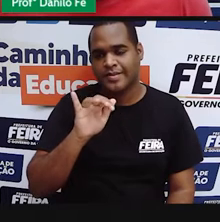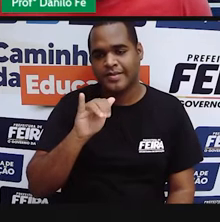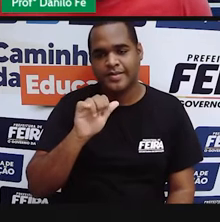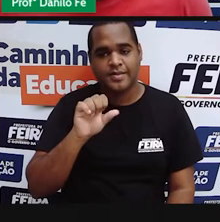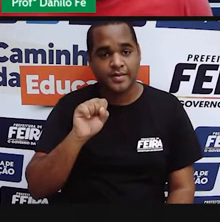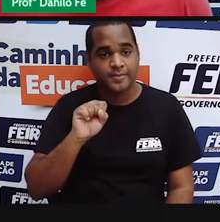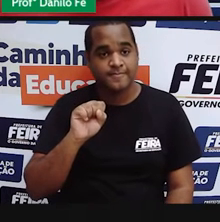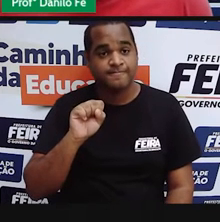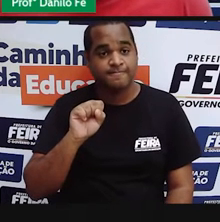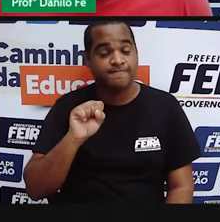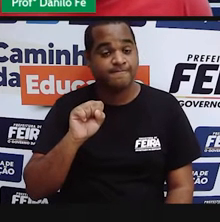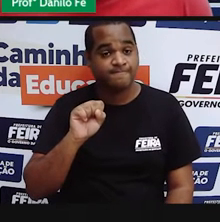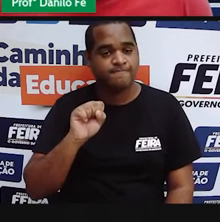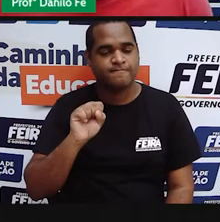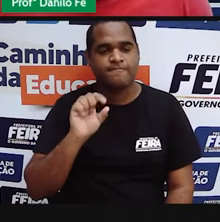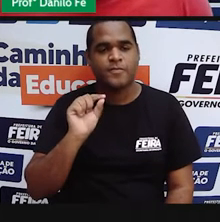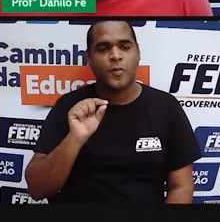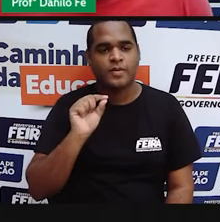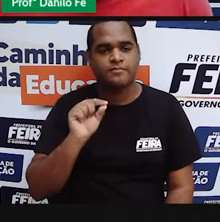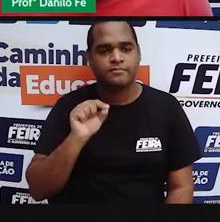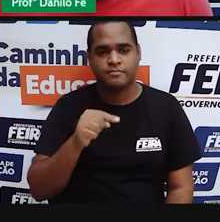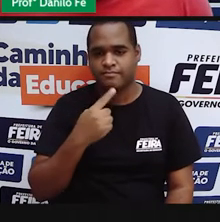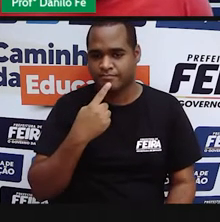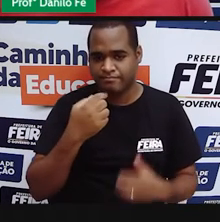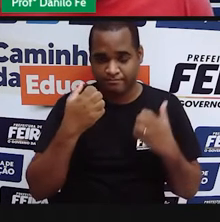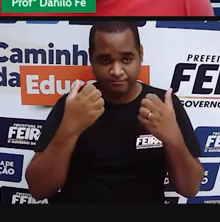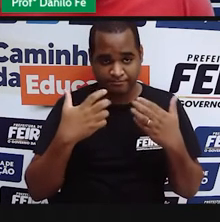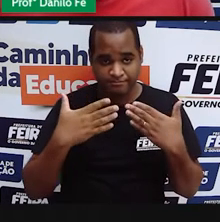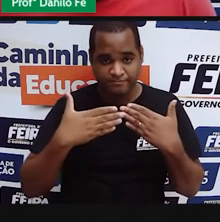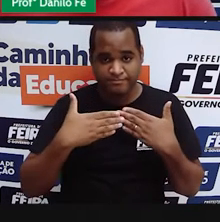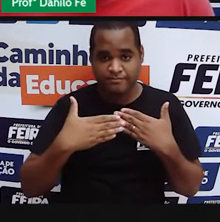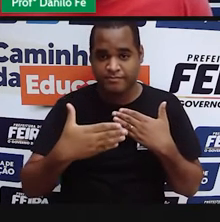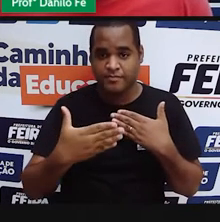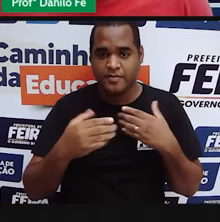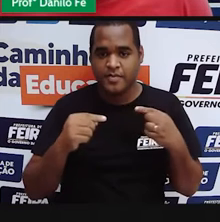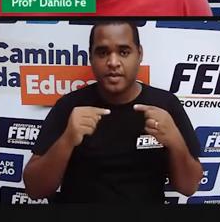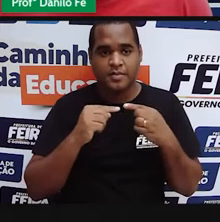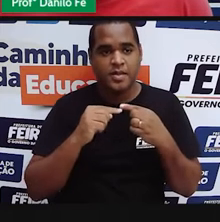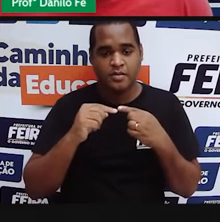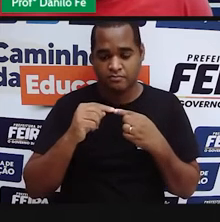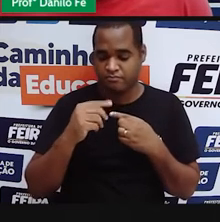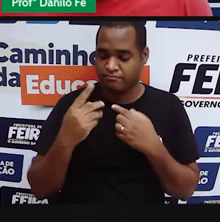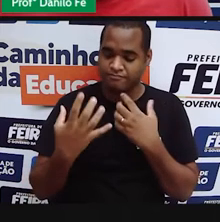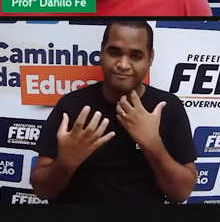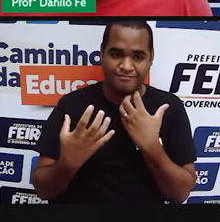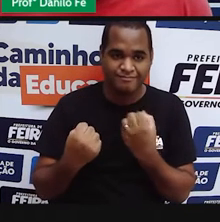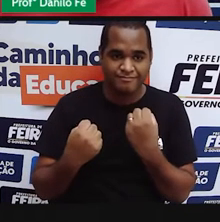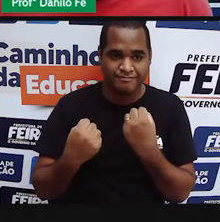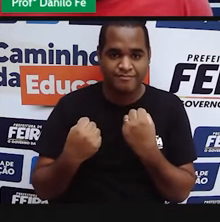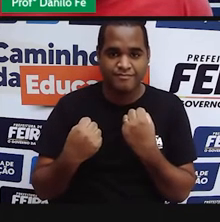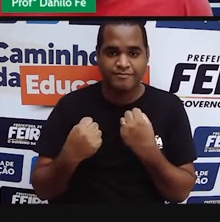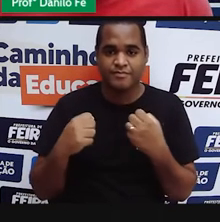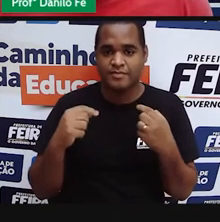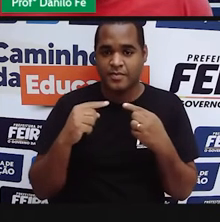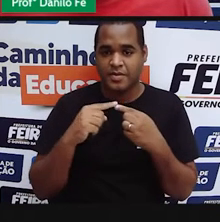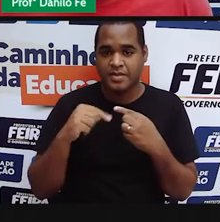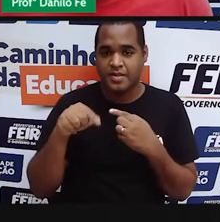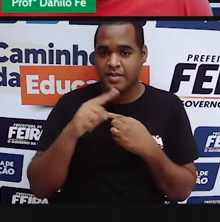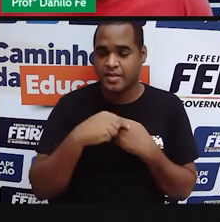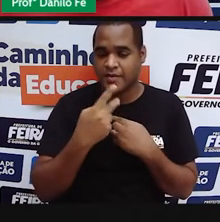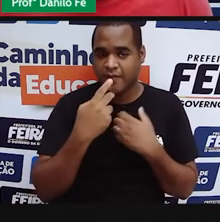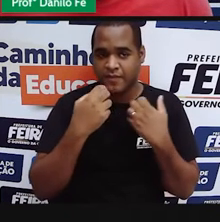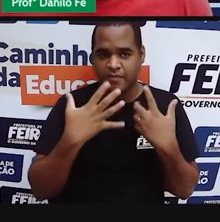o assunto que tratado, né? Absolutista vem de absoluto. A gente vai